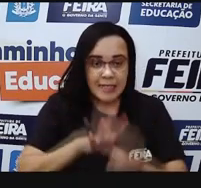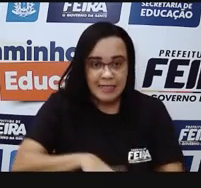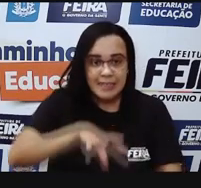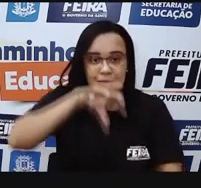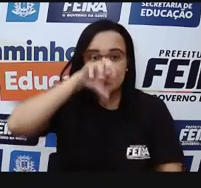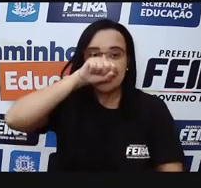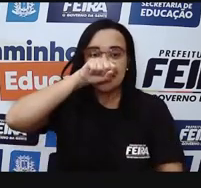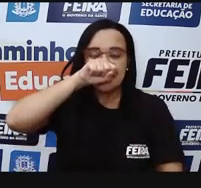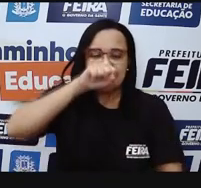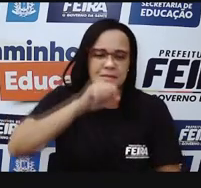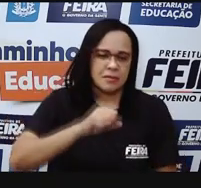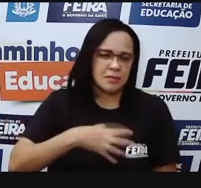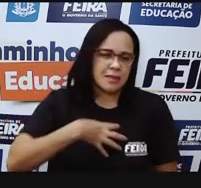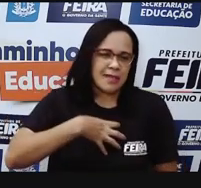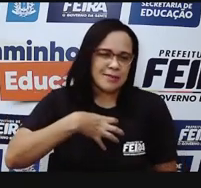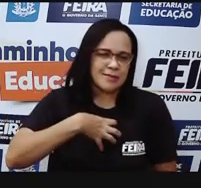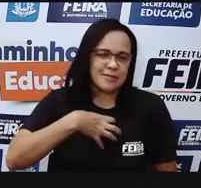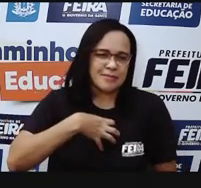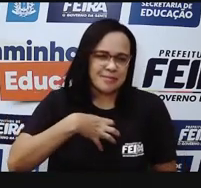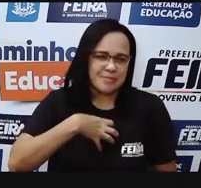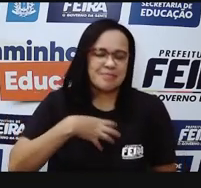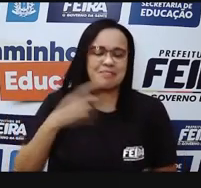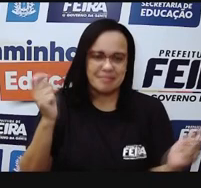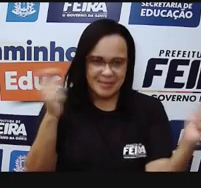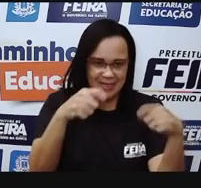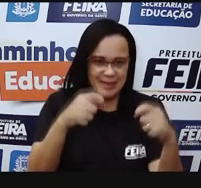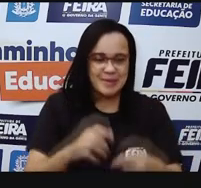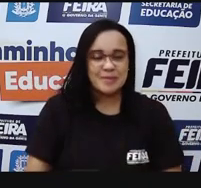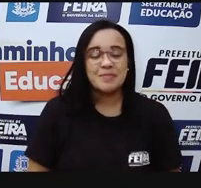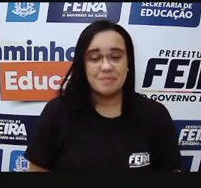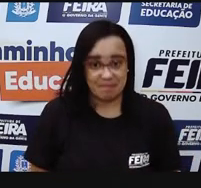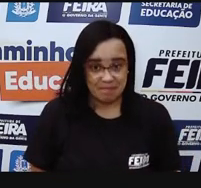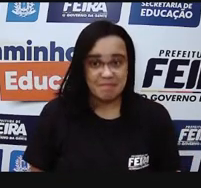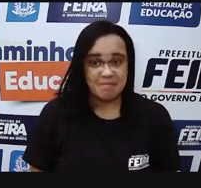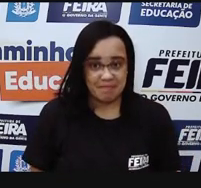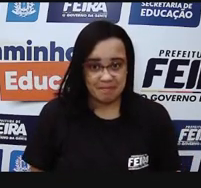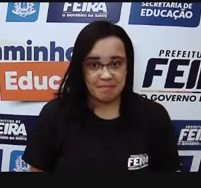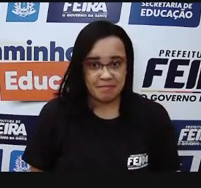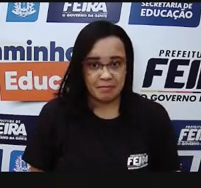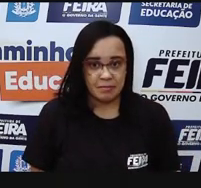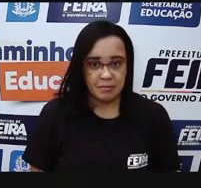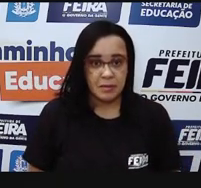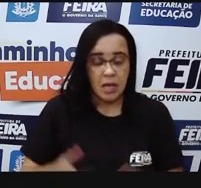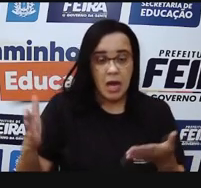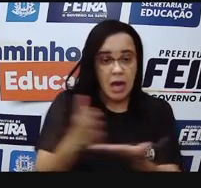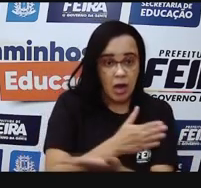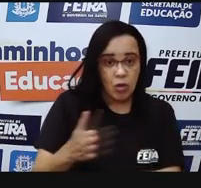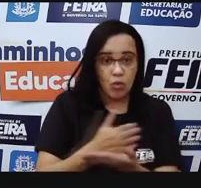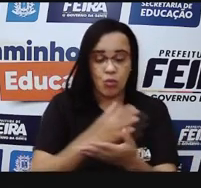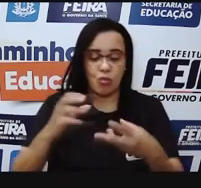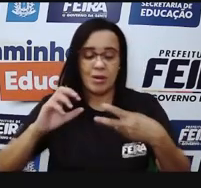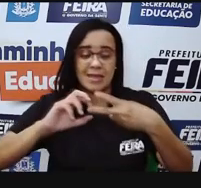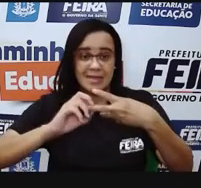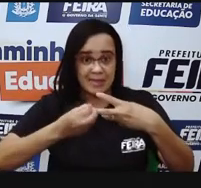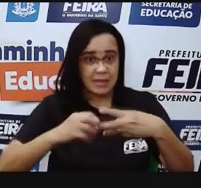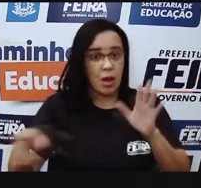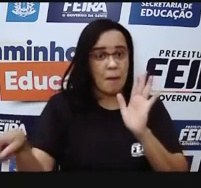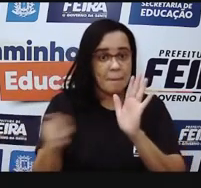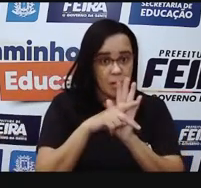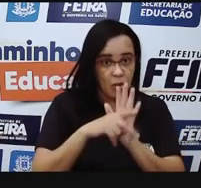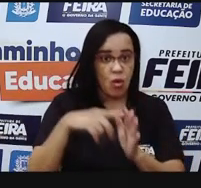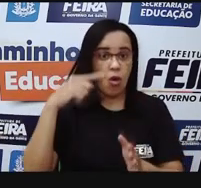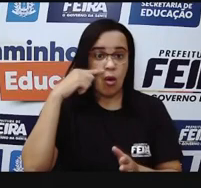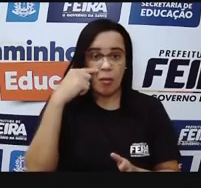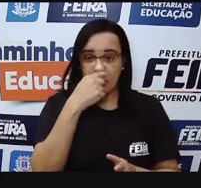a gente vai ter, né? Algumas, algumas células especializadas também pra o